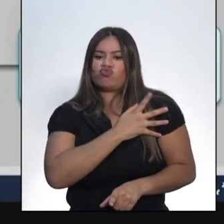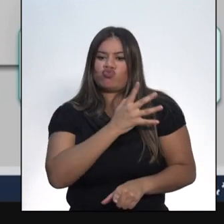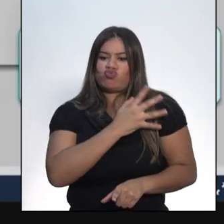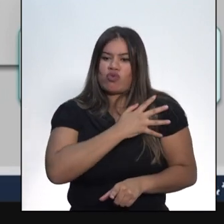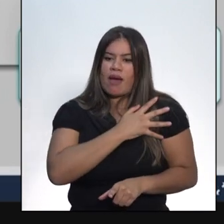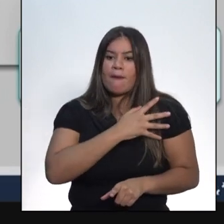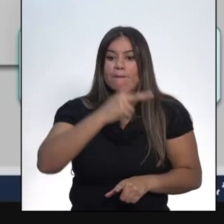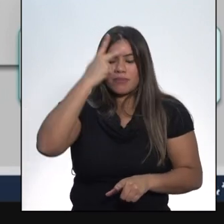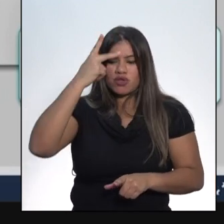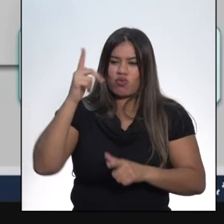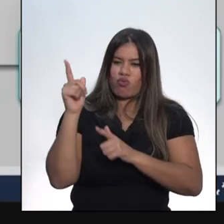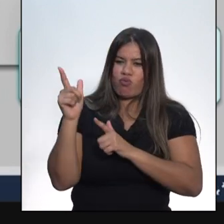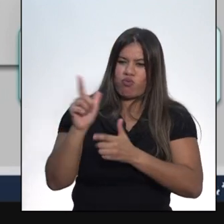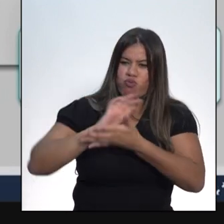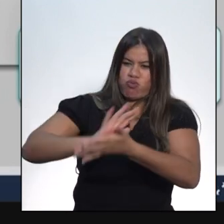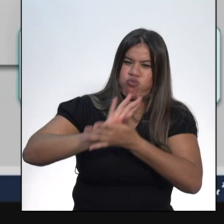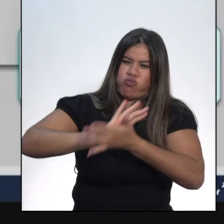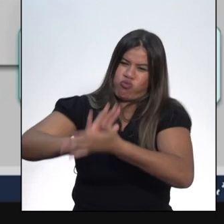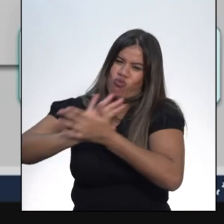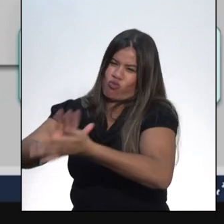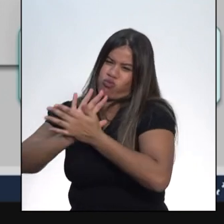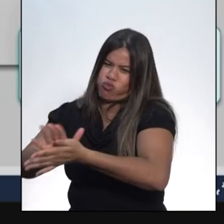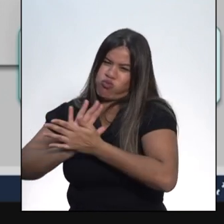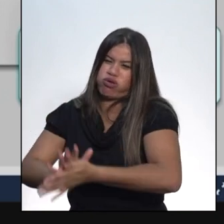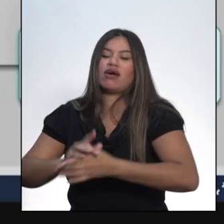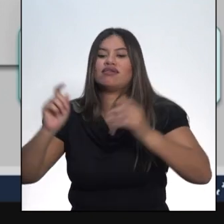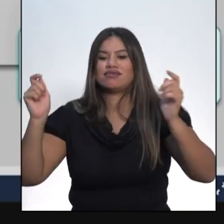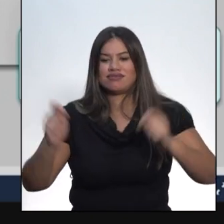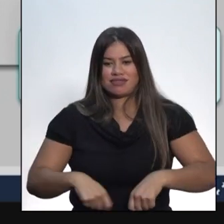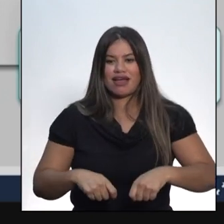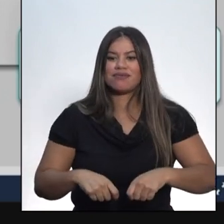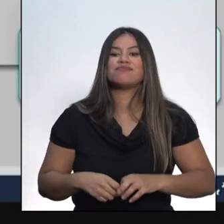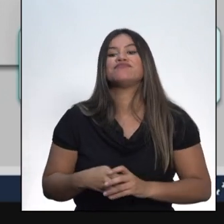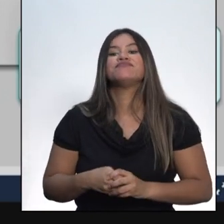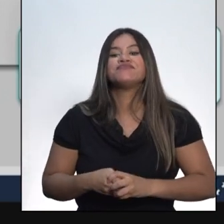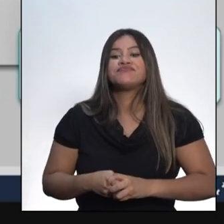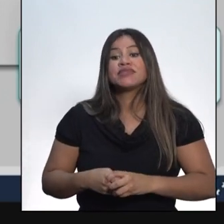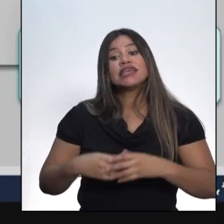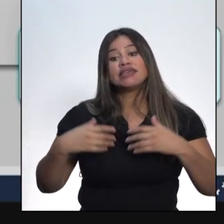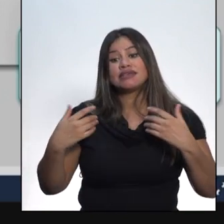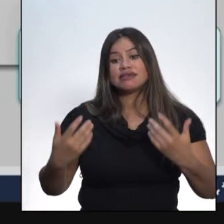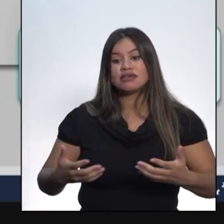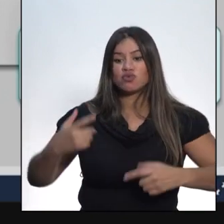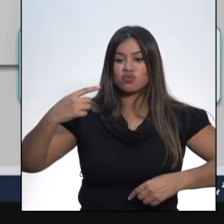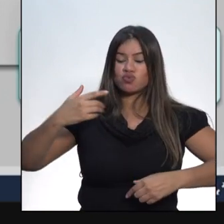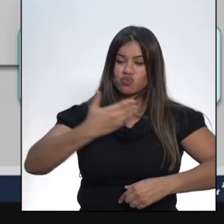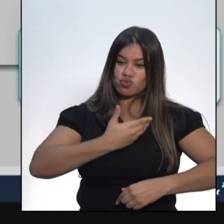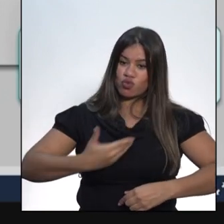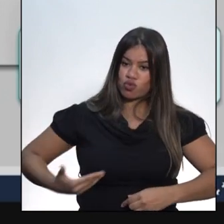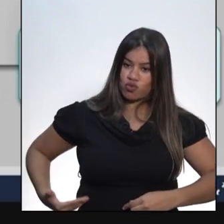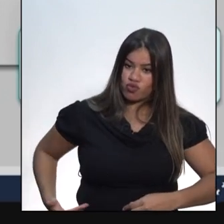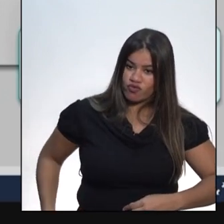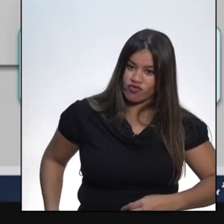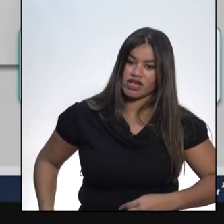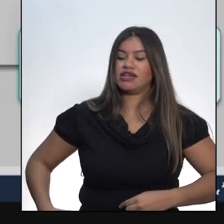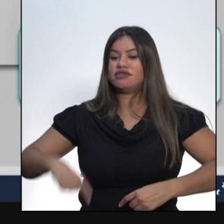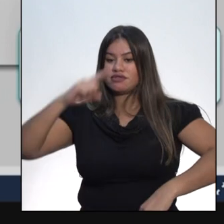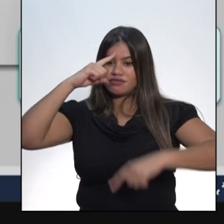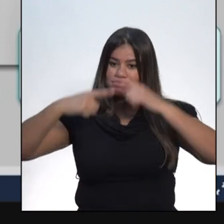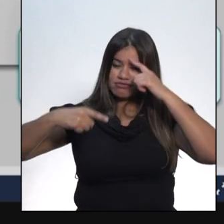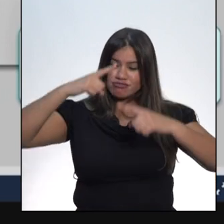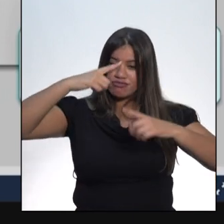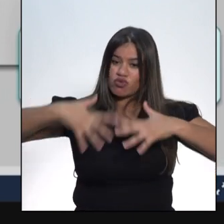seus oponentes. Dessa maneira, a minoria estabeleceu a sua forma de governo sobre a maioria da população.